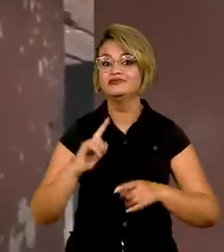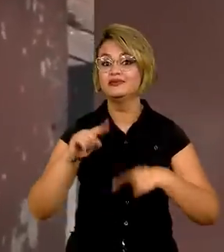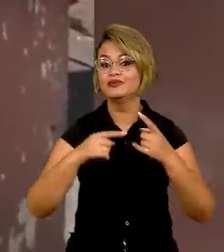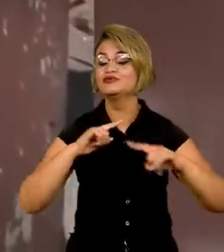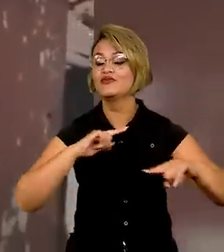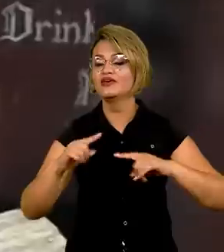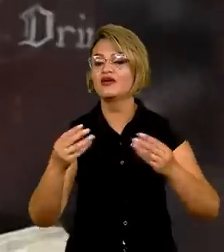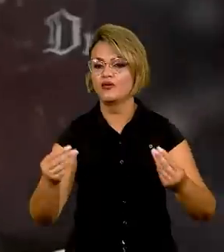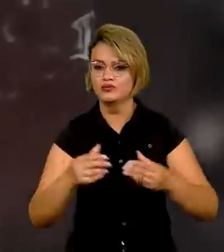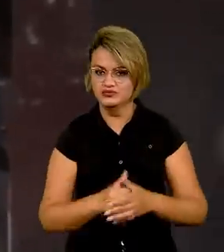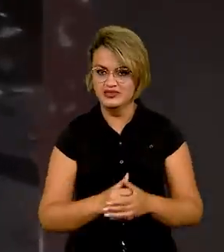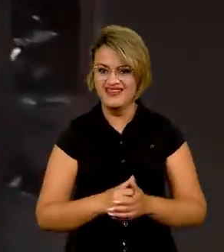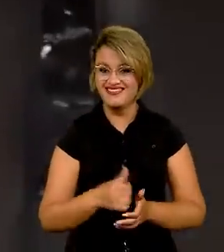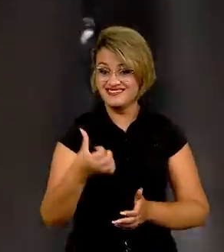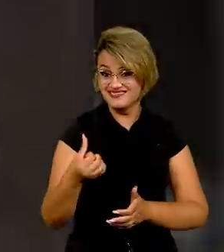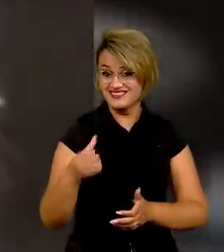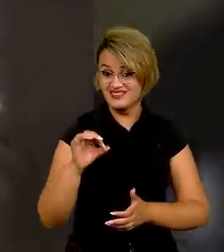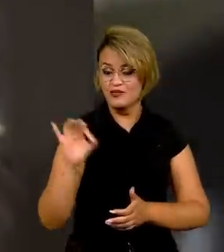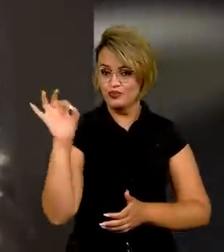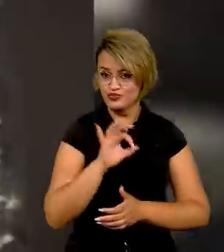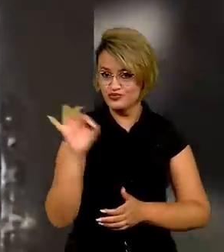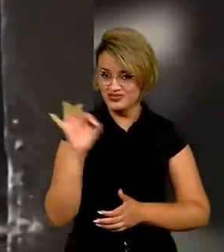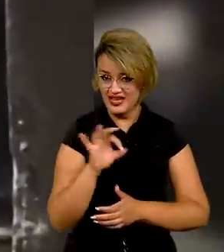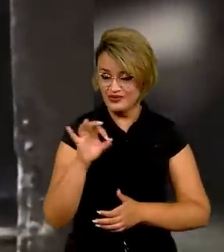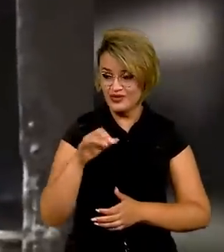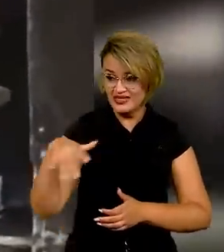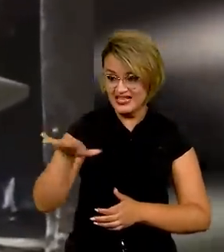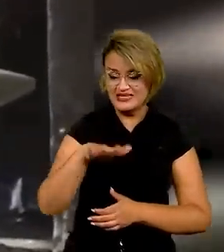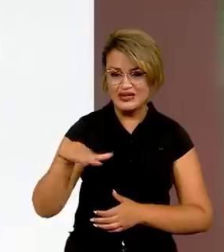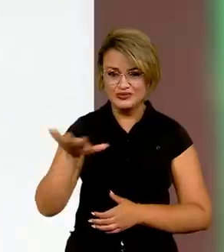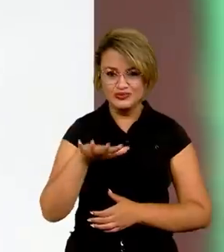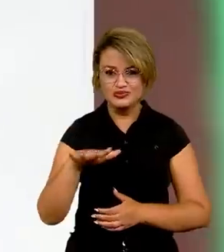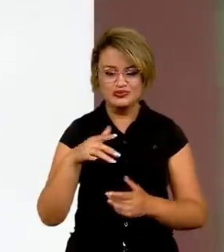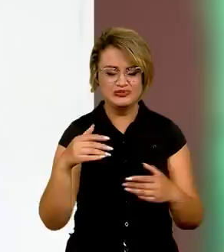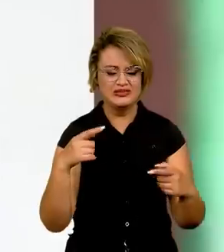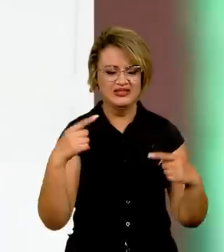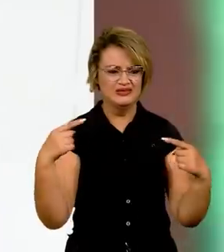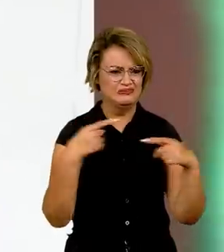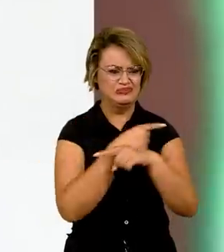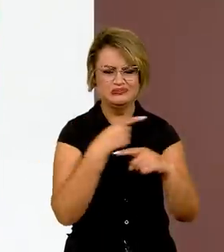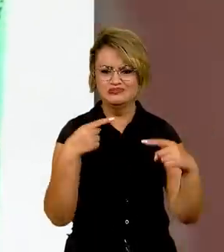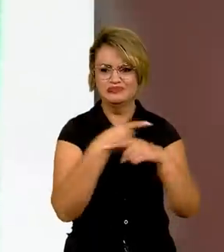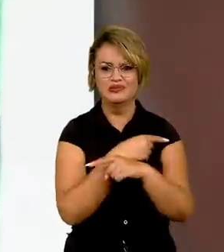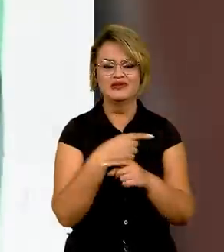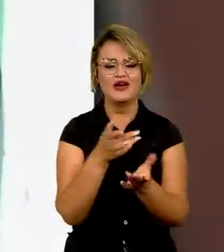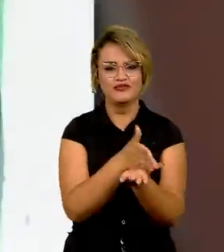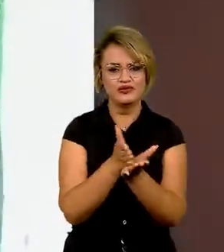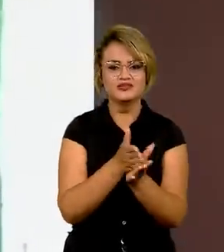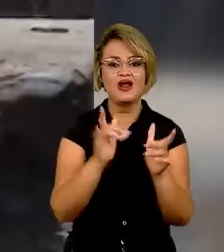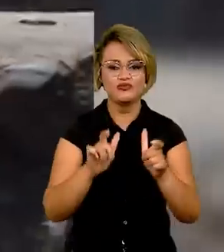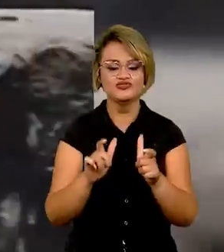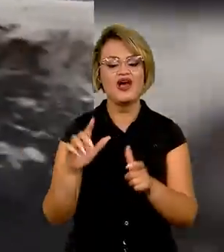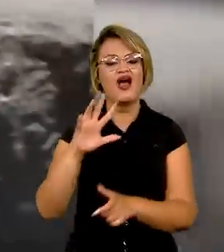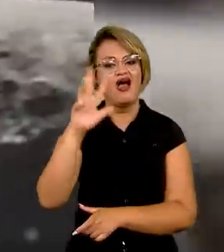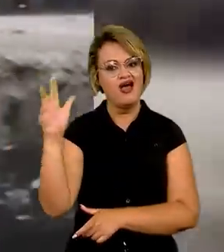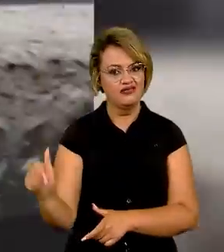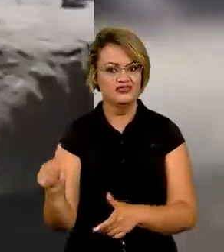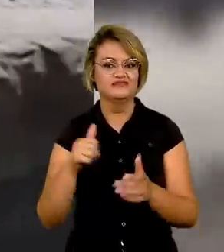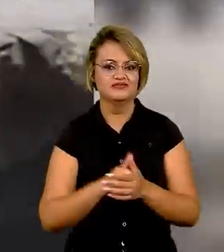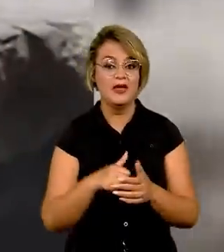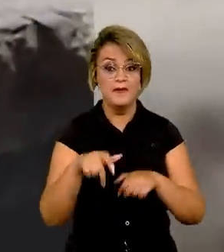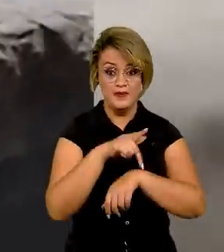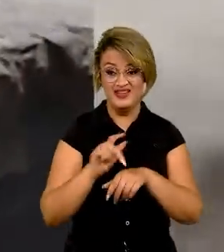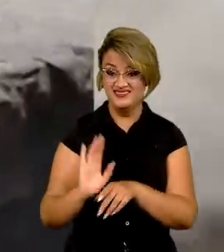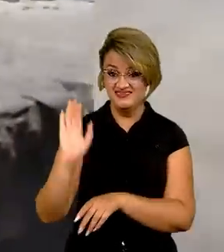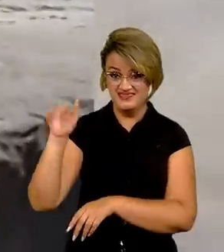Cerro de 60% de todas as brigas ligadas à fronteiras são na África. Dois terços dos países